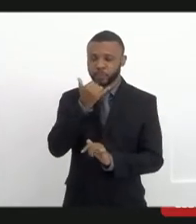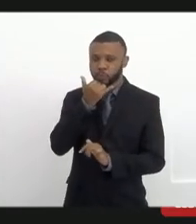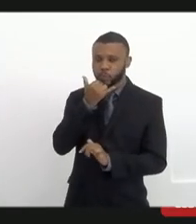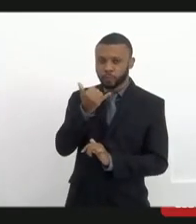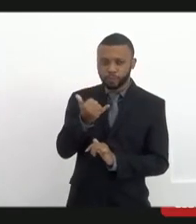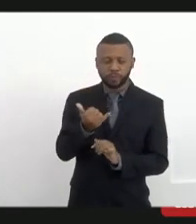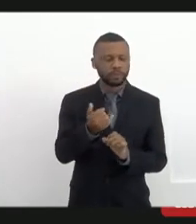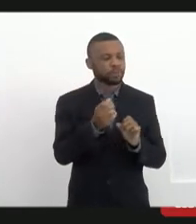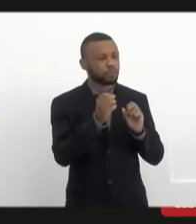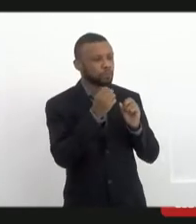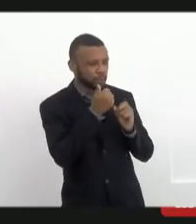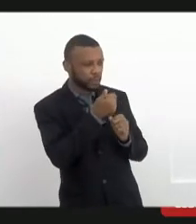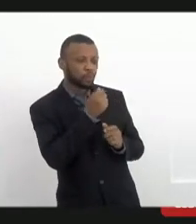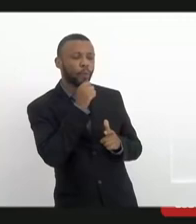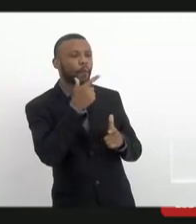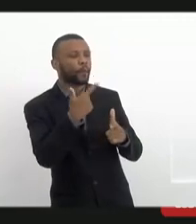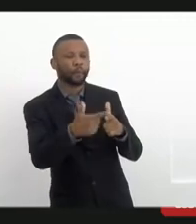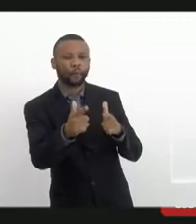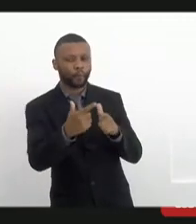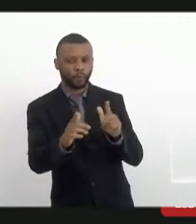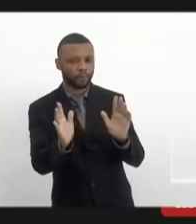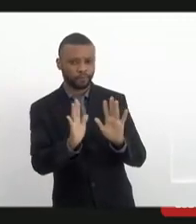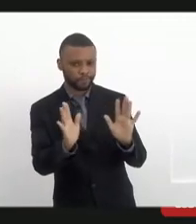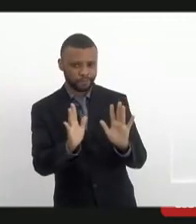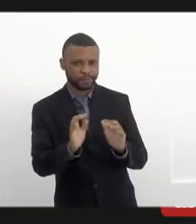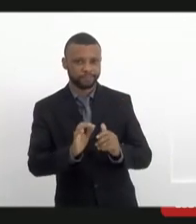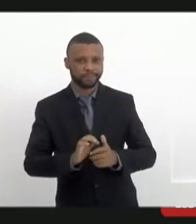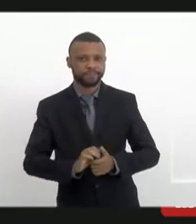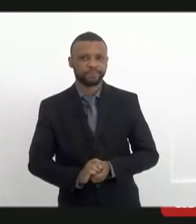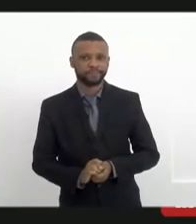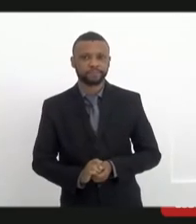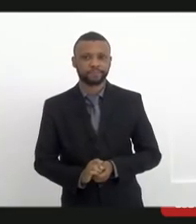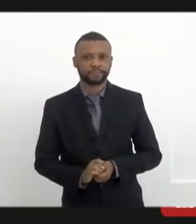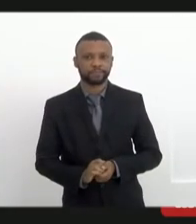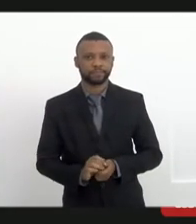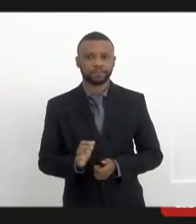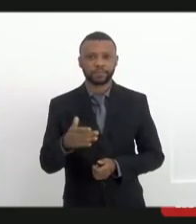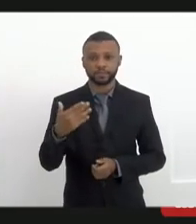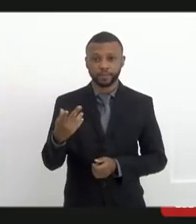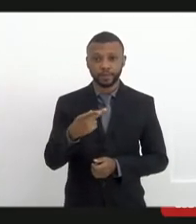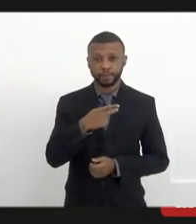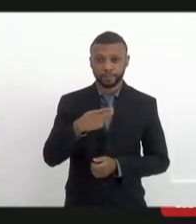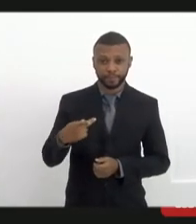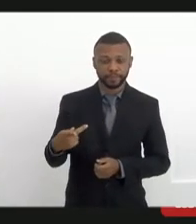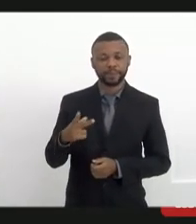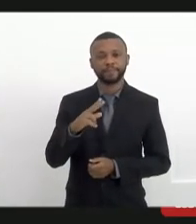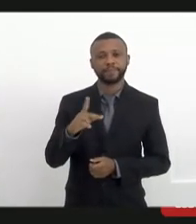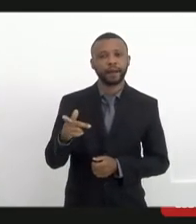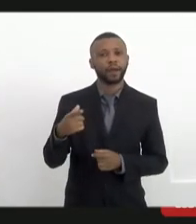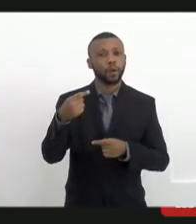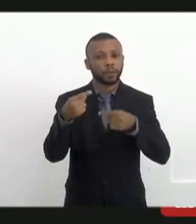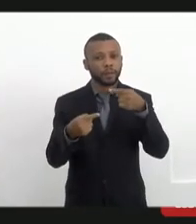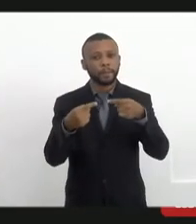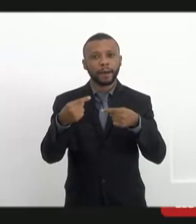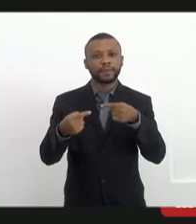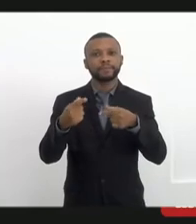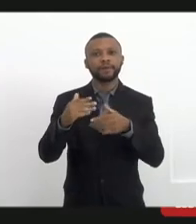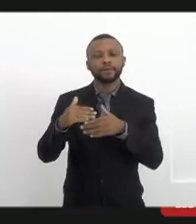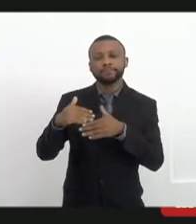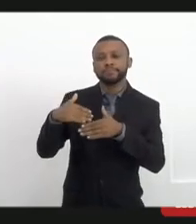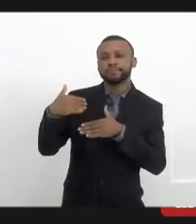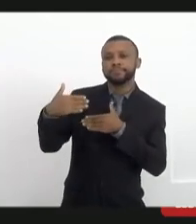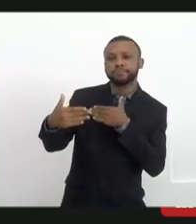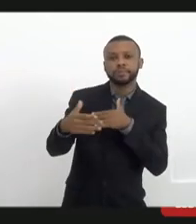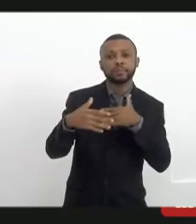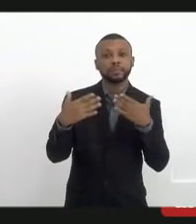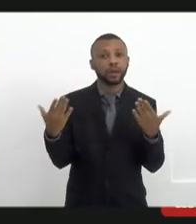Sim, tudo bem, Valdek, sem problemas. É que essa presidência casada acho que vai fluindo sempre. Então, acho